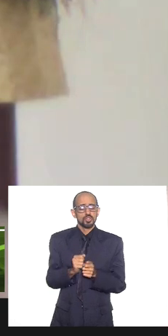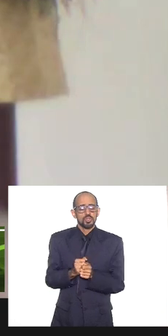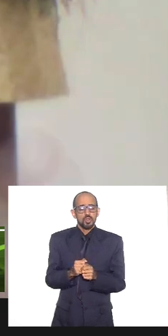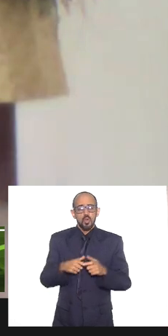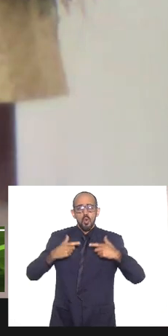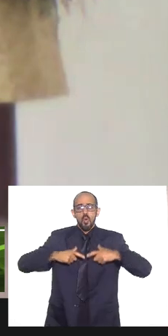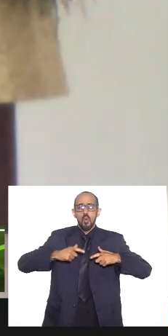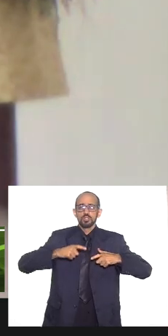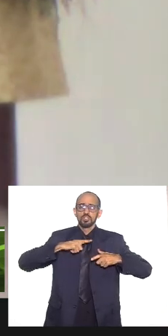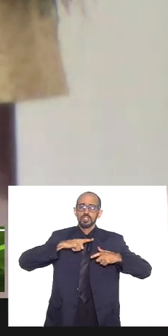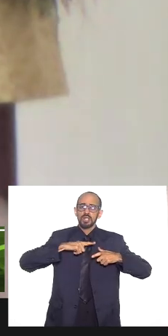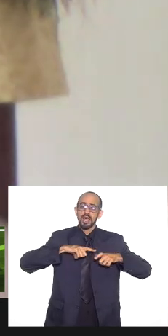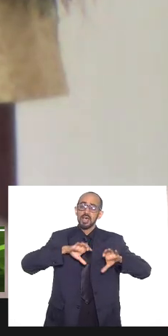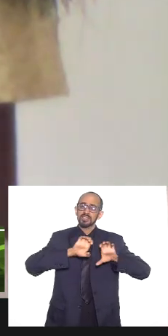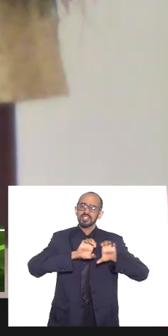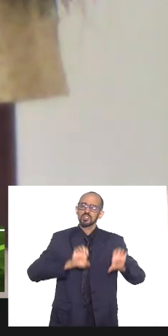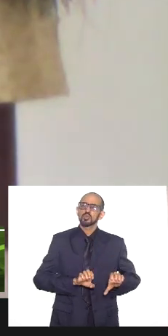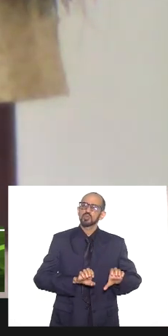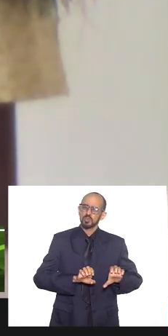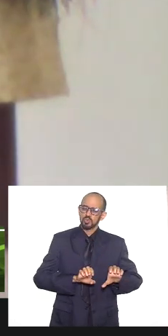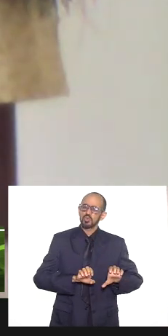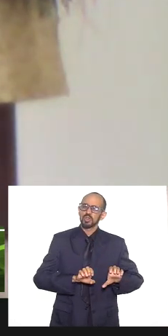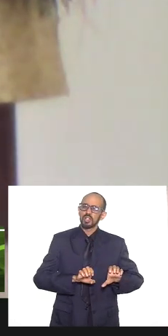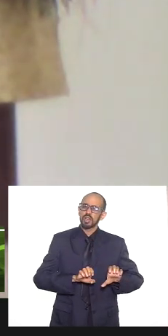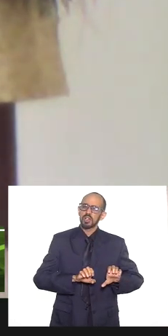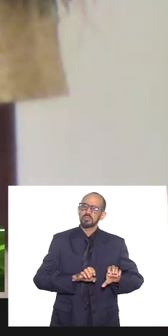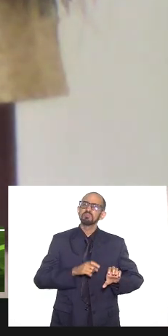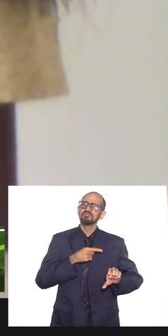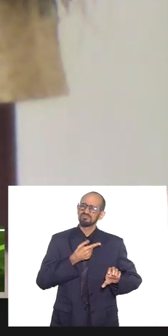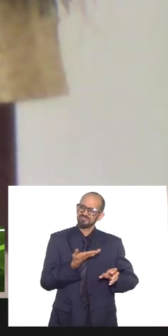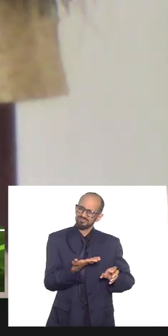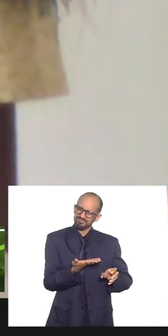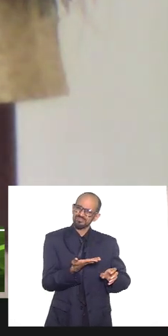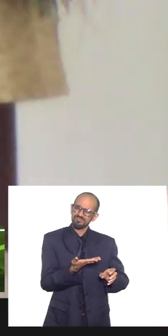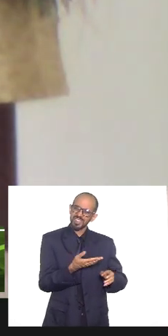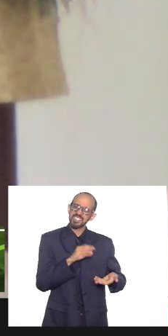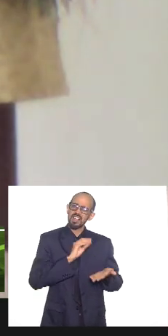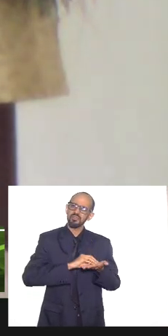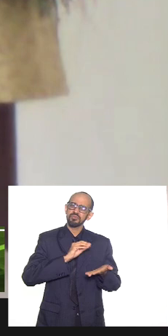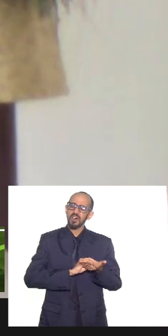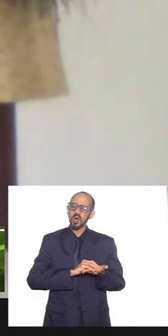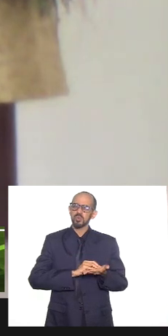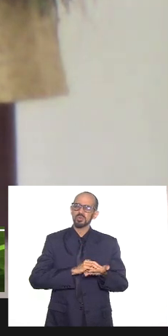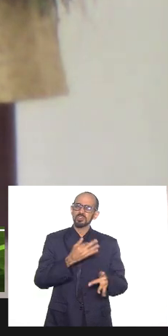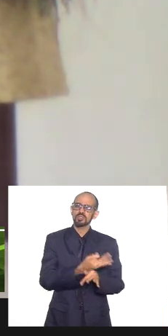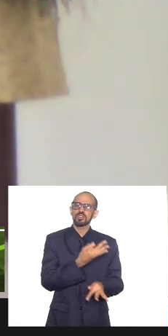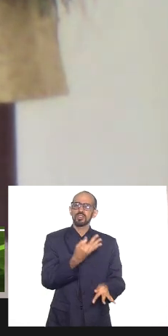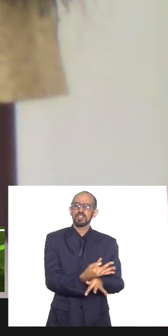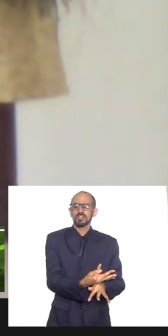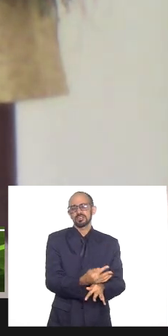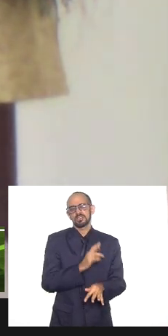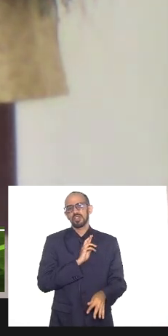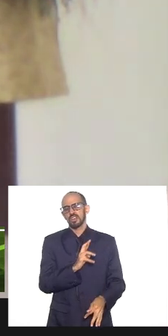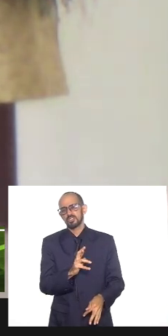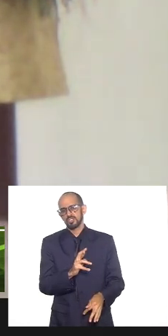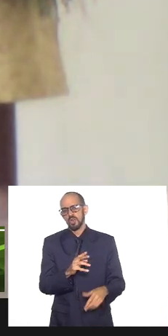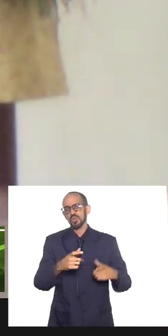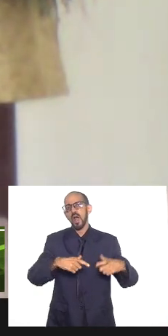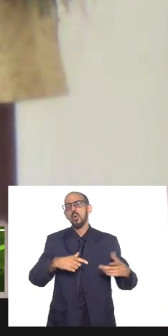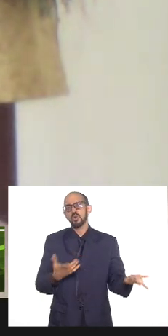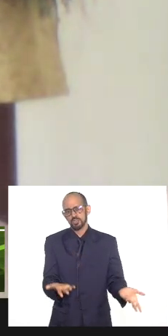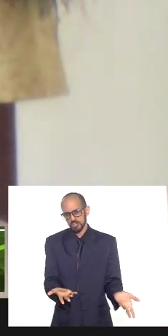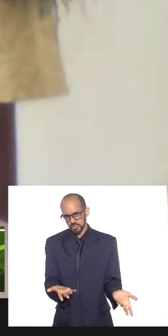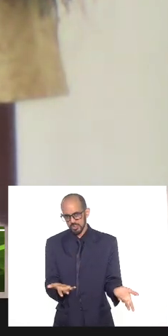está estruturado, está segmentado essa ideia da intolerância religiosa, das violências. Os